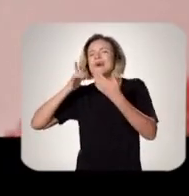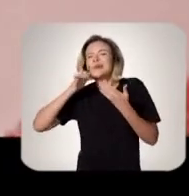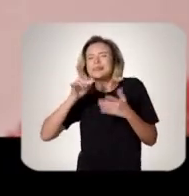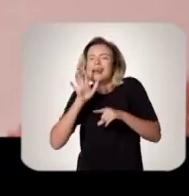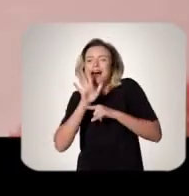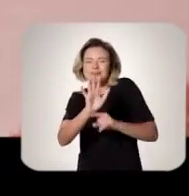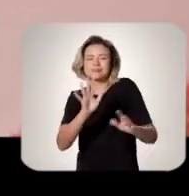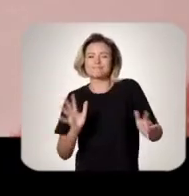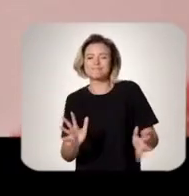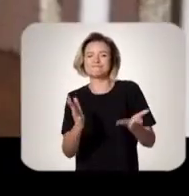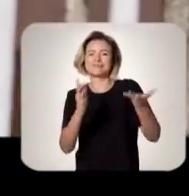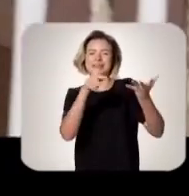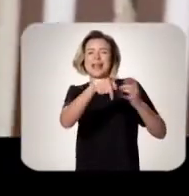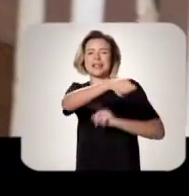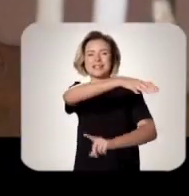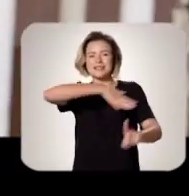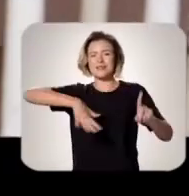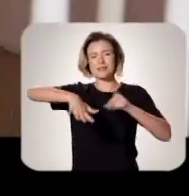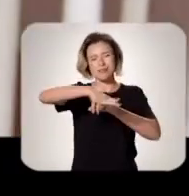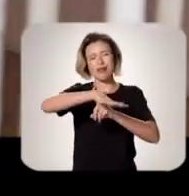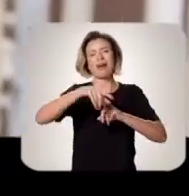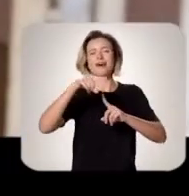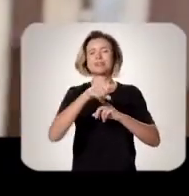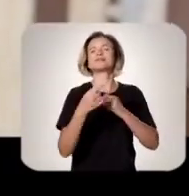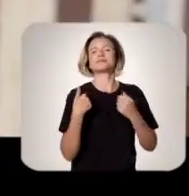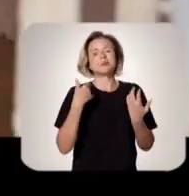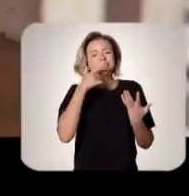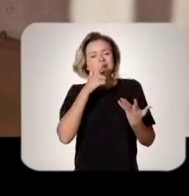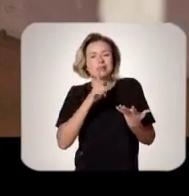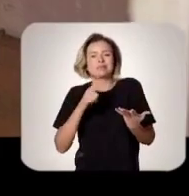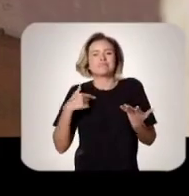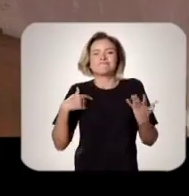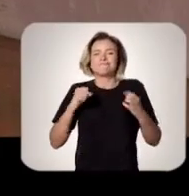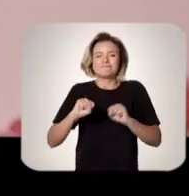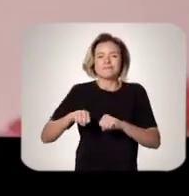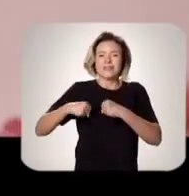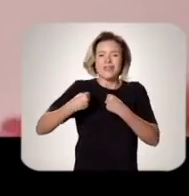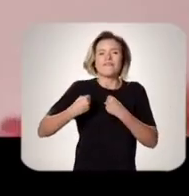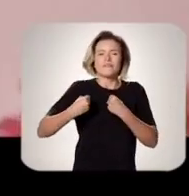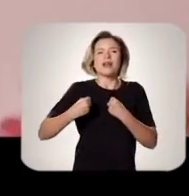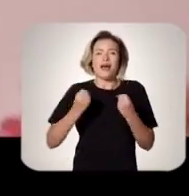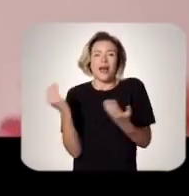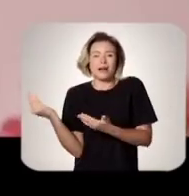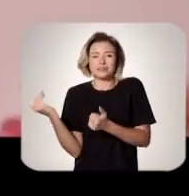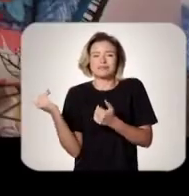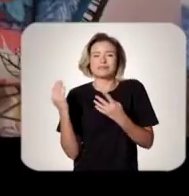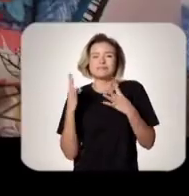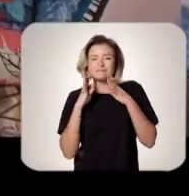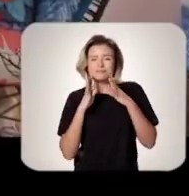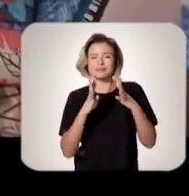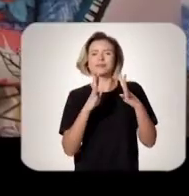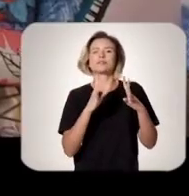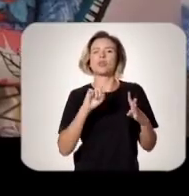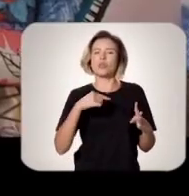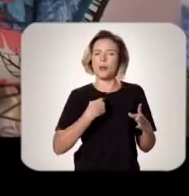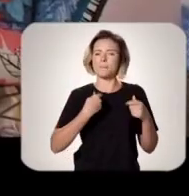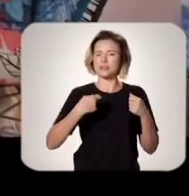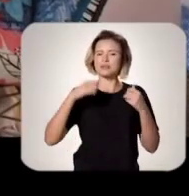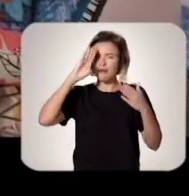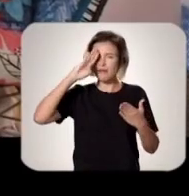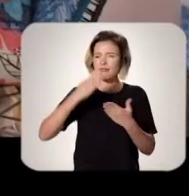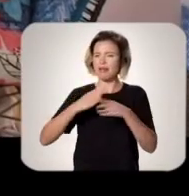instrumento pra sociedade Pra quem precisa daquela energia Precisa daquela força A juventude tá ali à disposição Precisamos